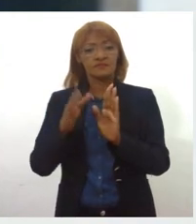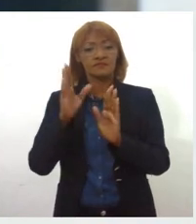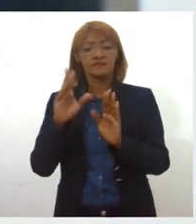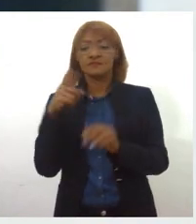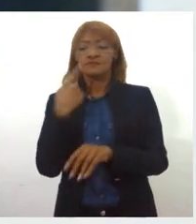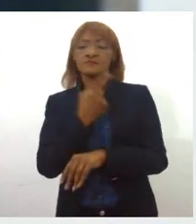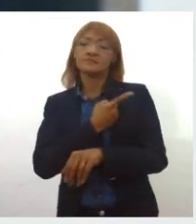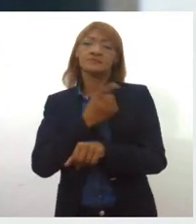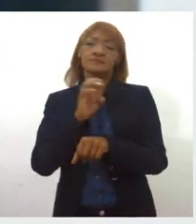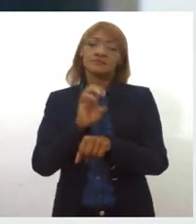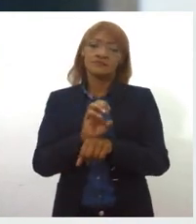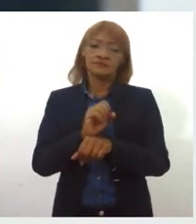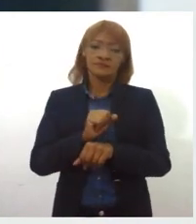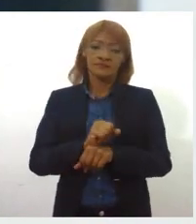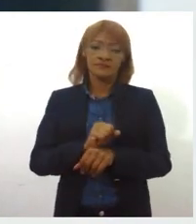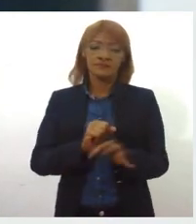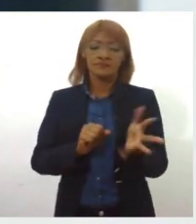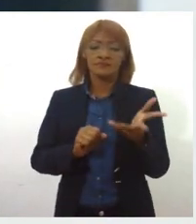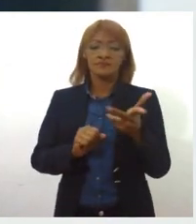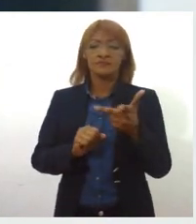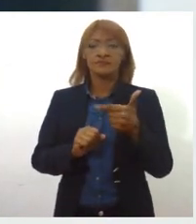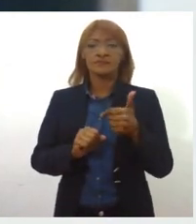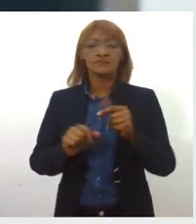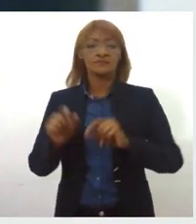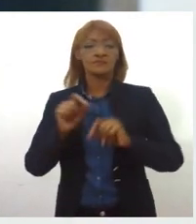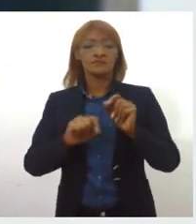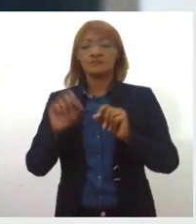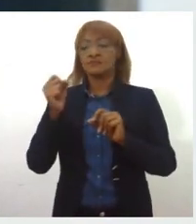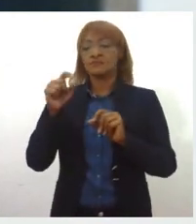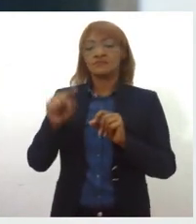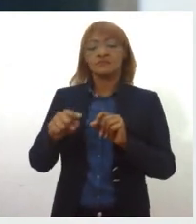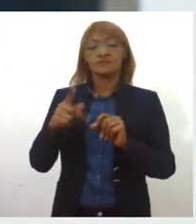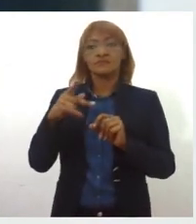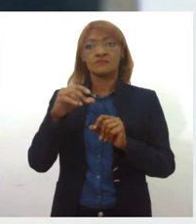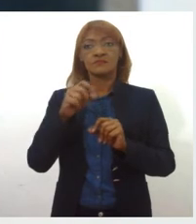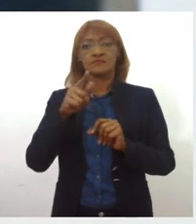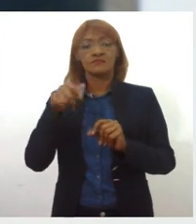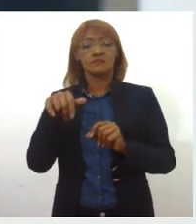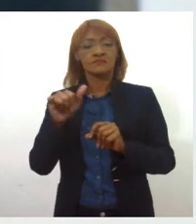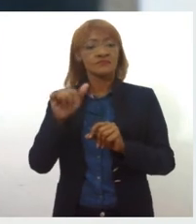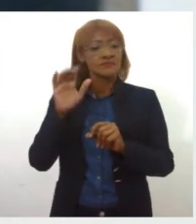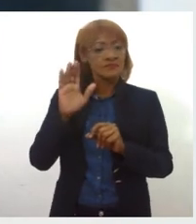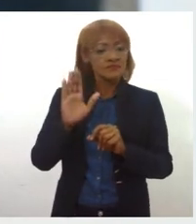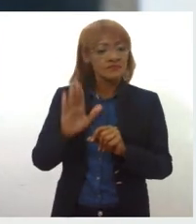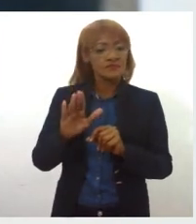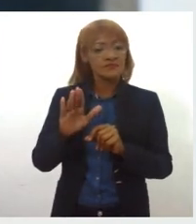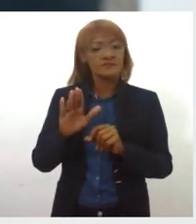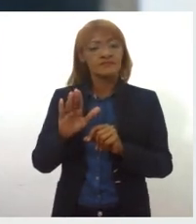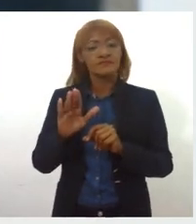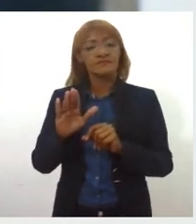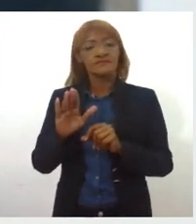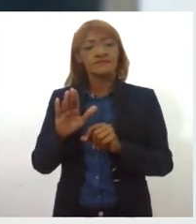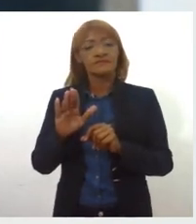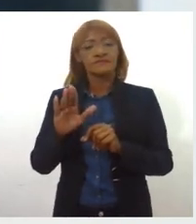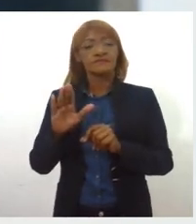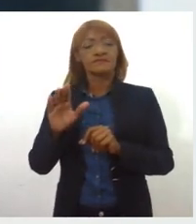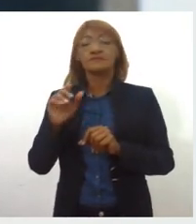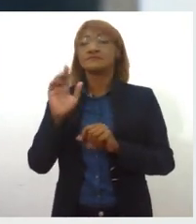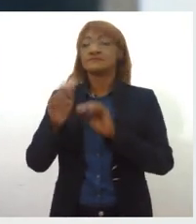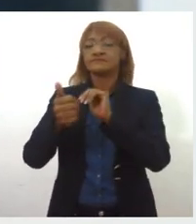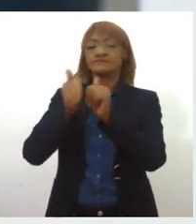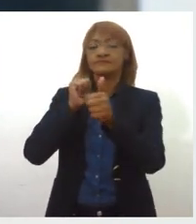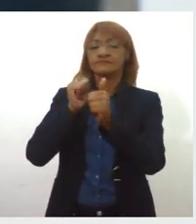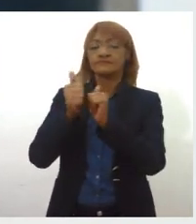nosso Estado, um deles foi o programa Segipno Pódio, que é um programa de emissão de passagens aéreas, através das federações esportivas,